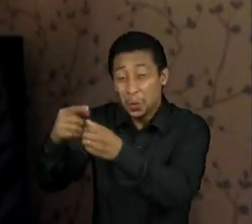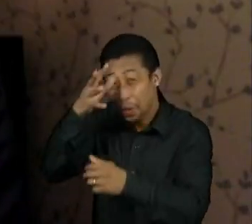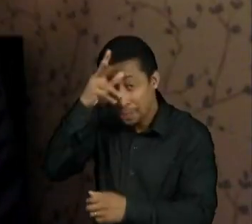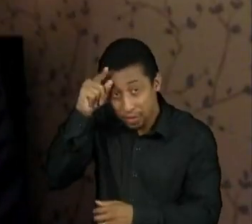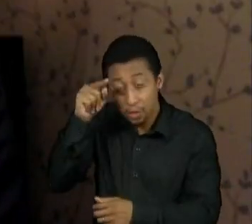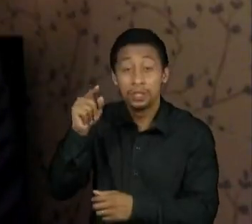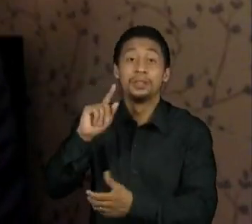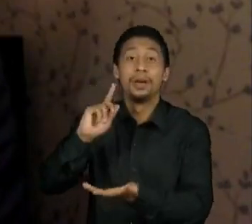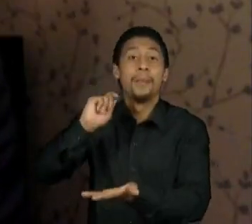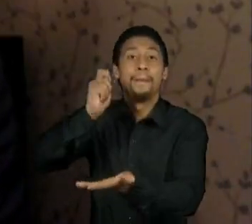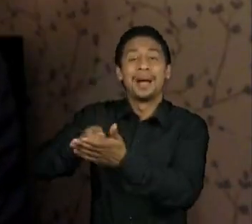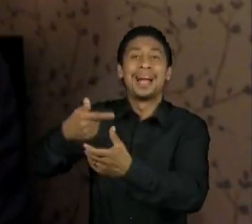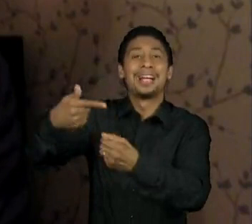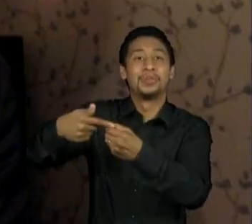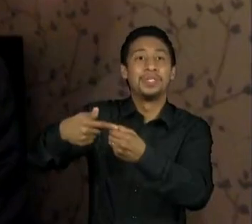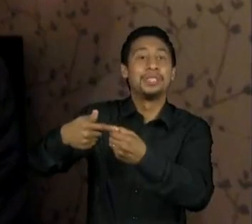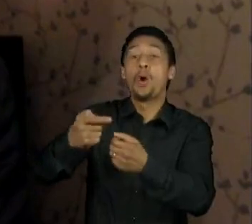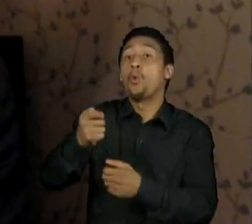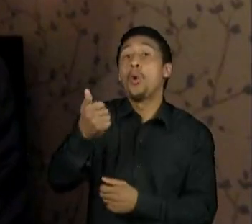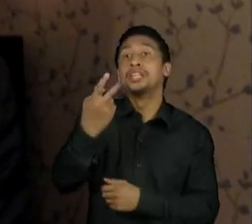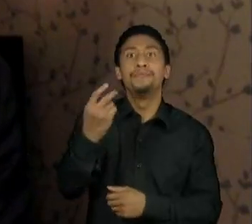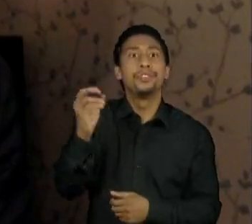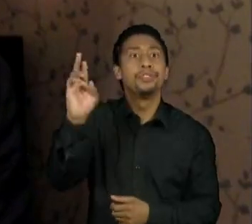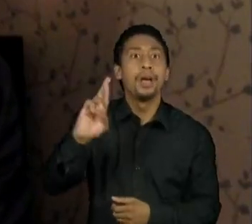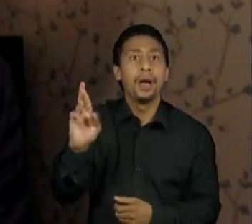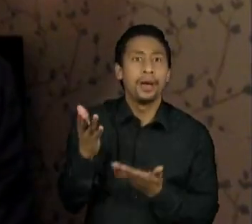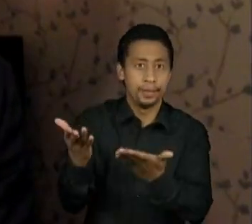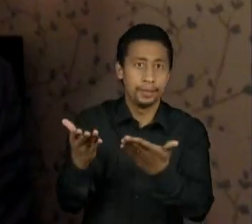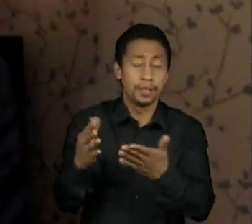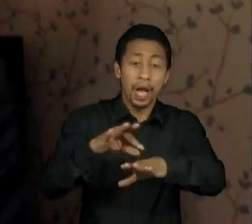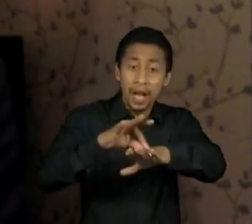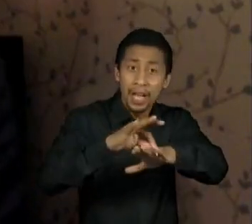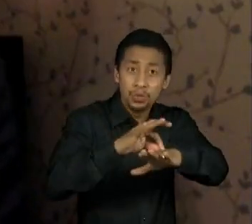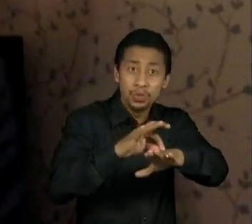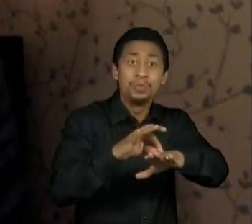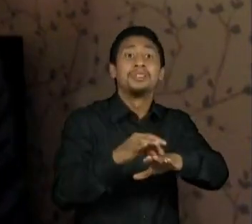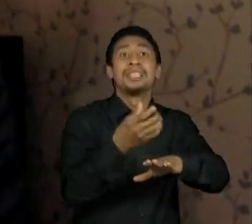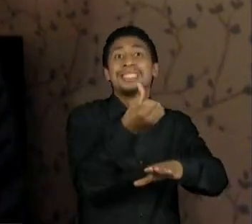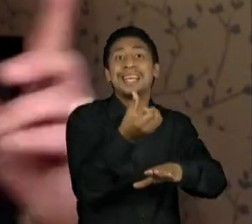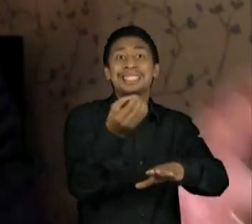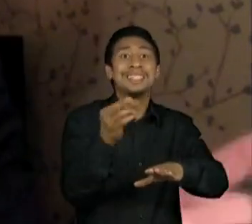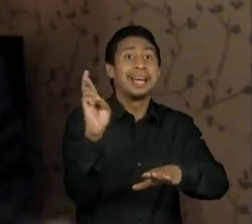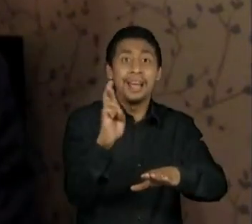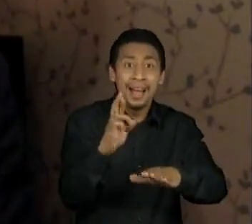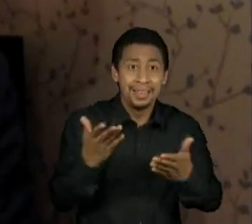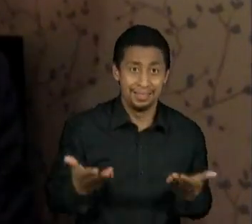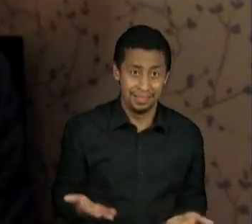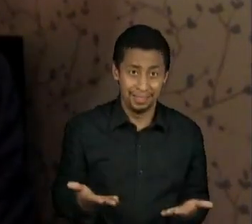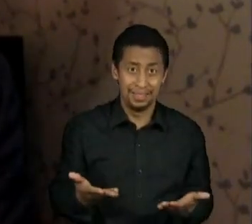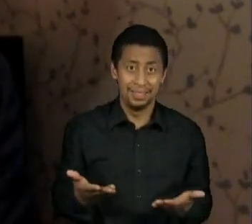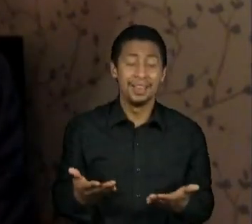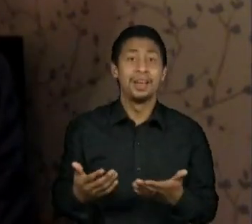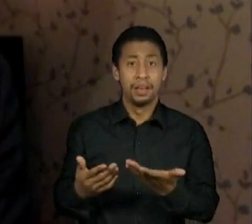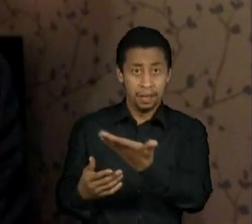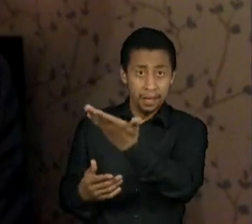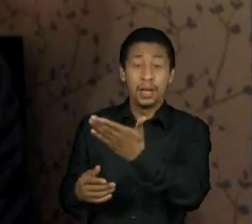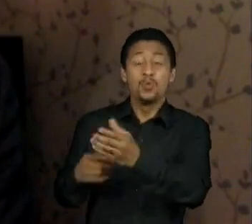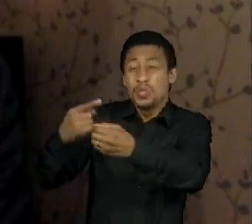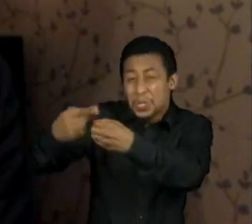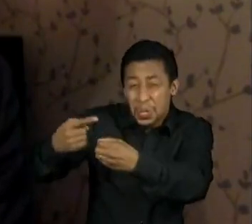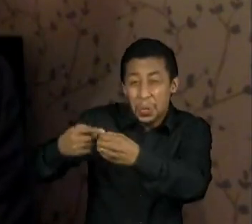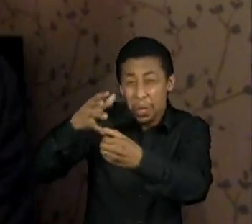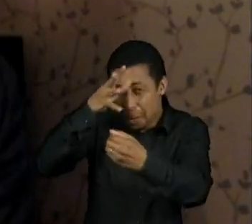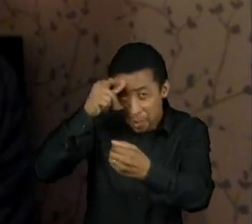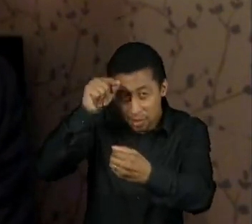de Olivença, no interior do Amazonas, um quilo de carne está R 60,00. Em que a gasolina e a envira, no interior do